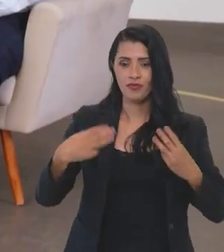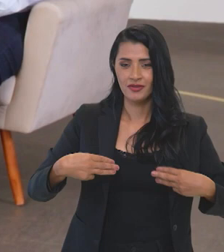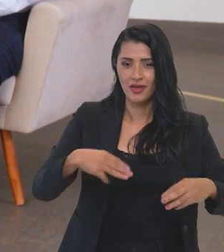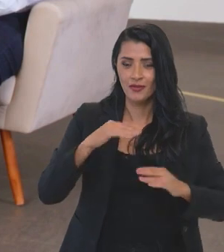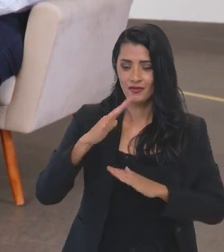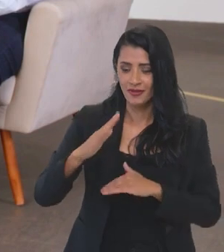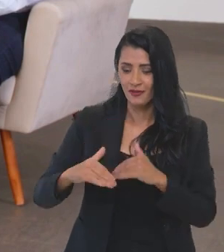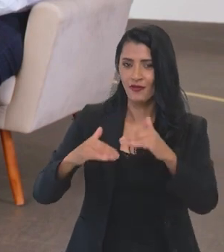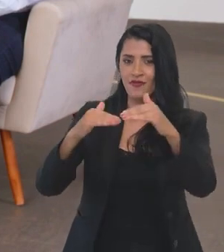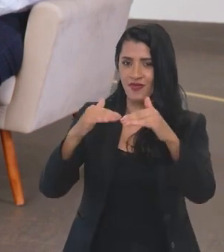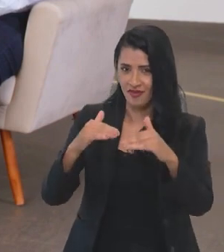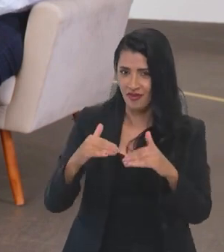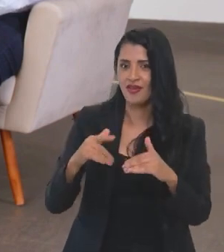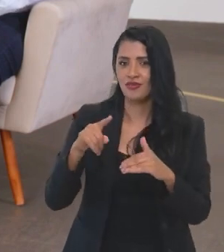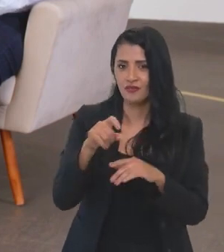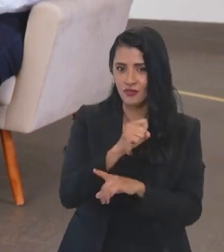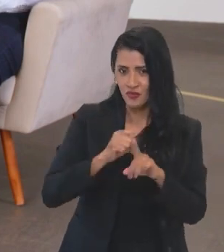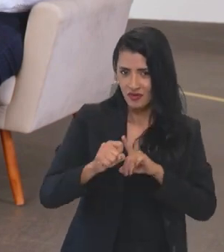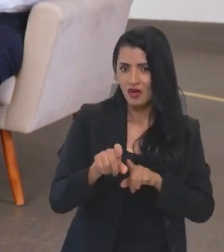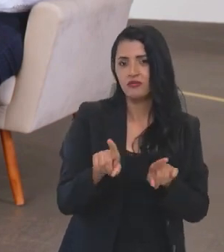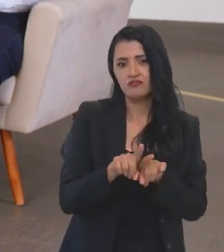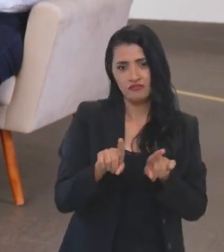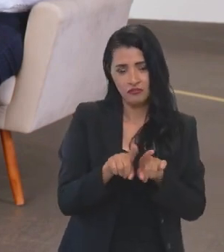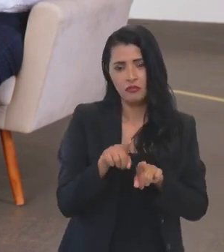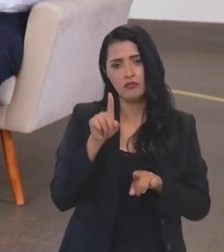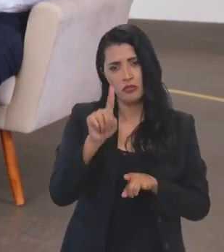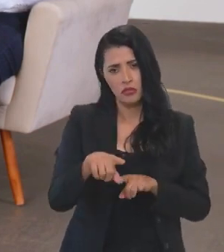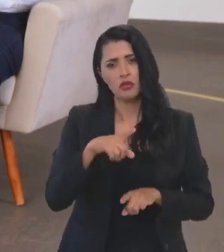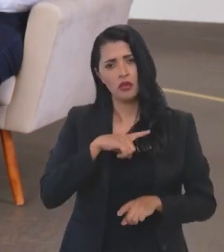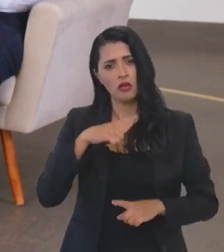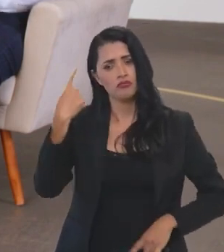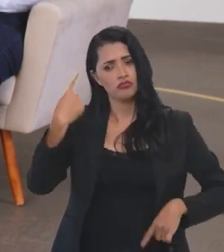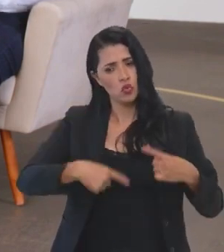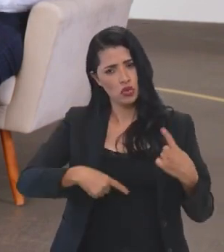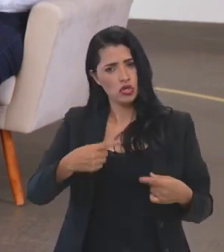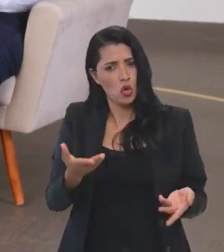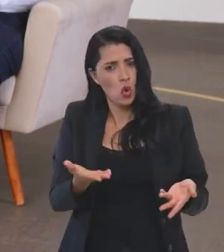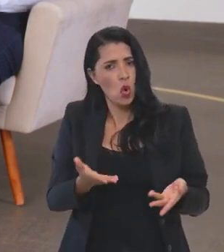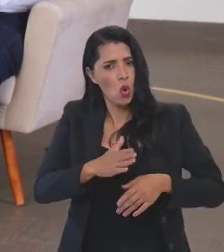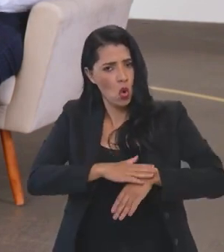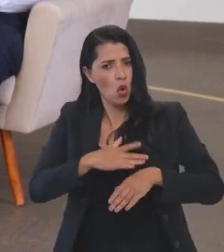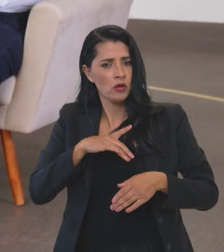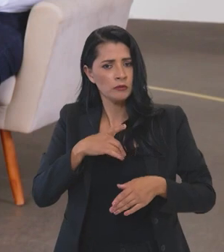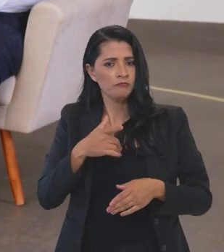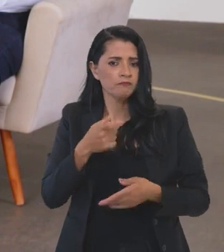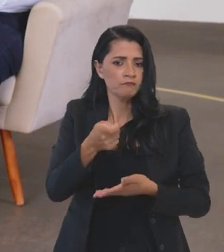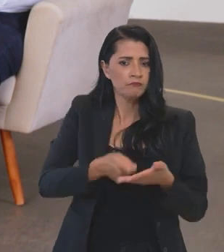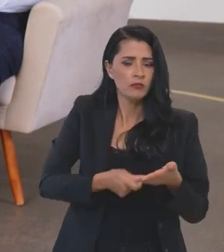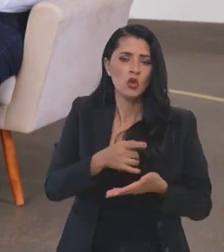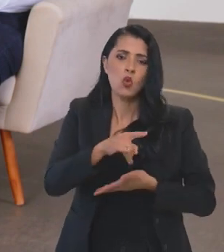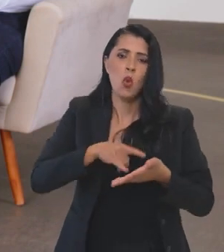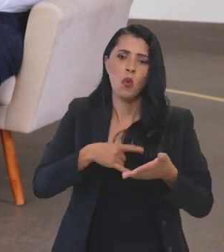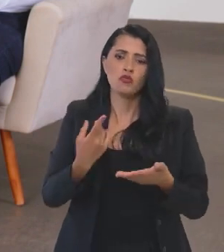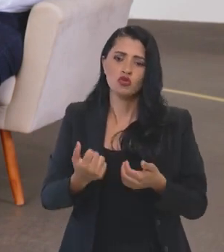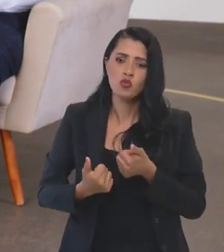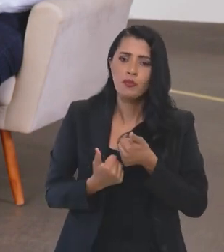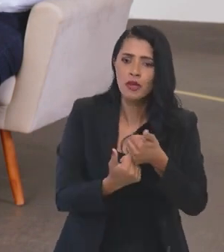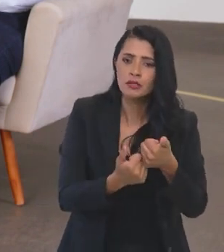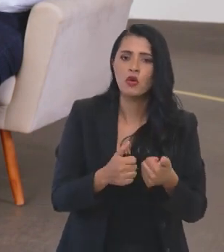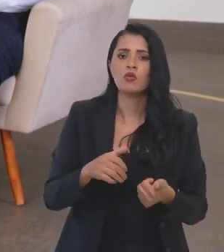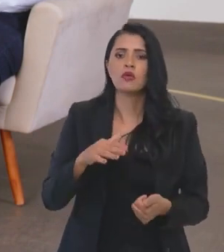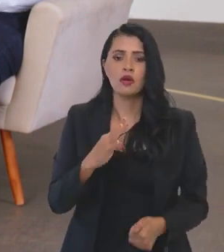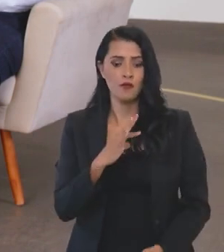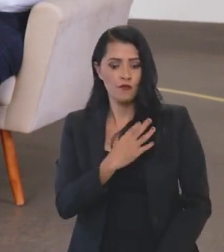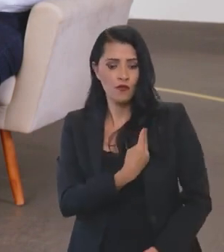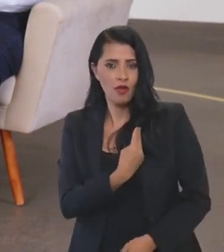Ministério de Desenvolvimento Social, que tem políticas recentemente, mas assinando um termo de cooperação